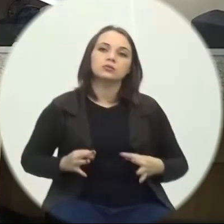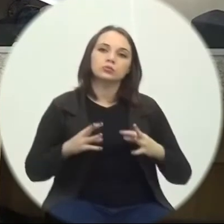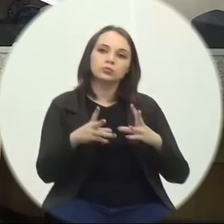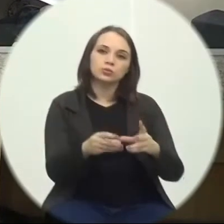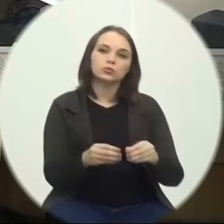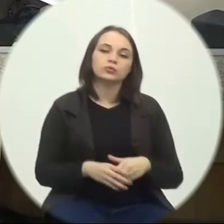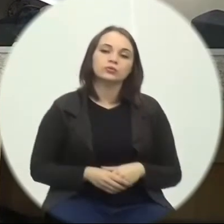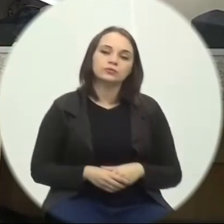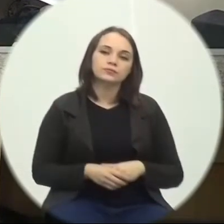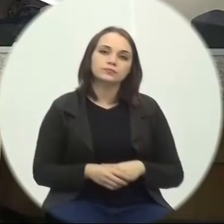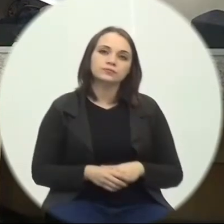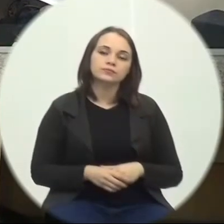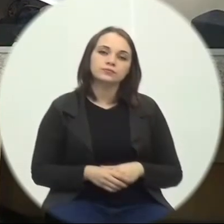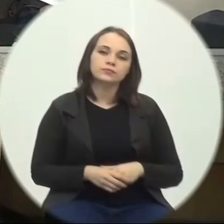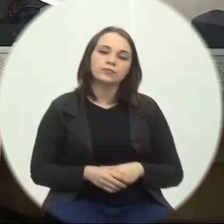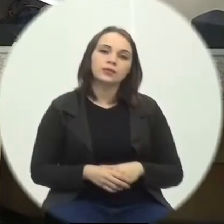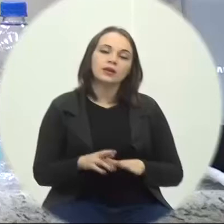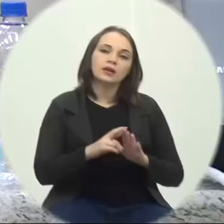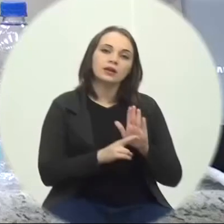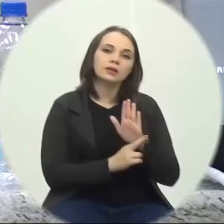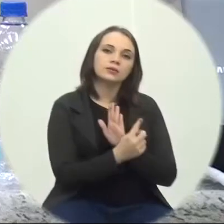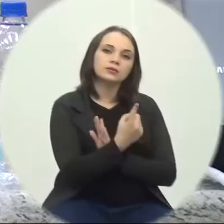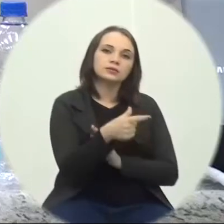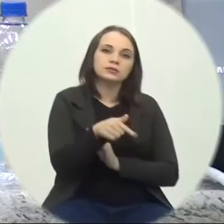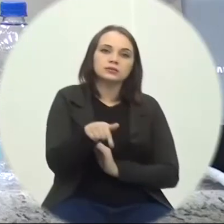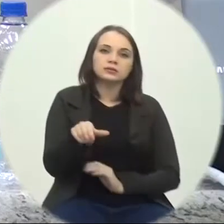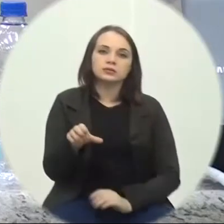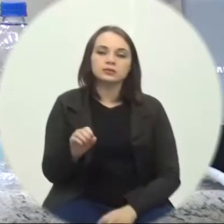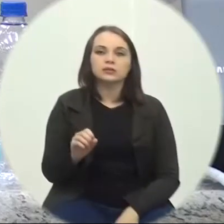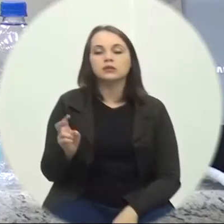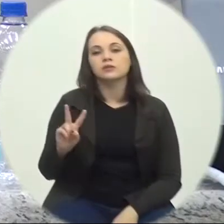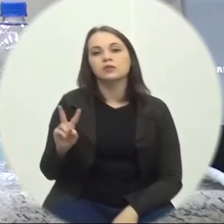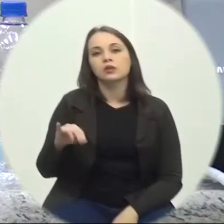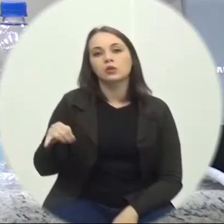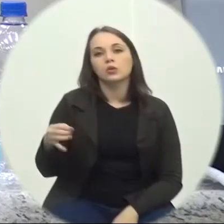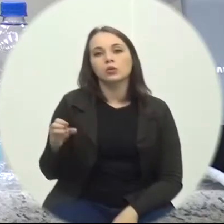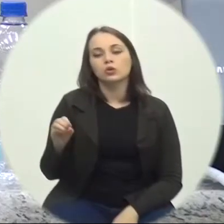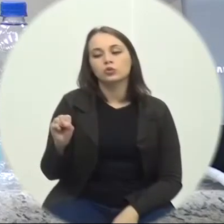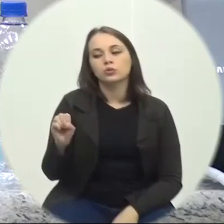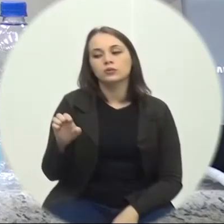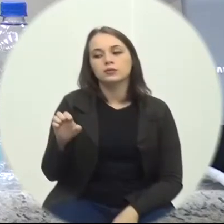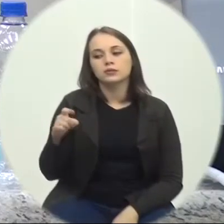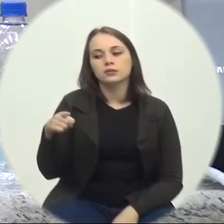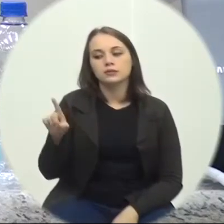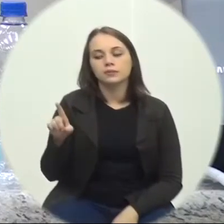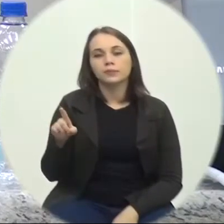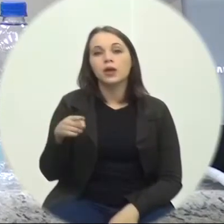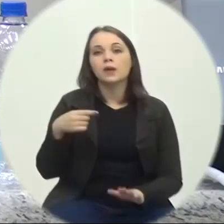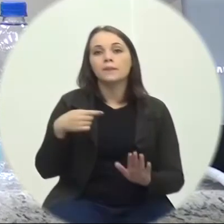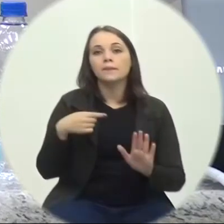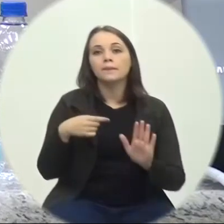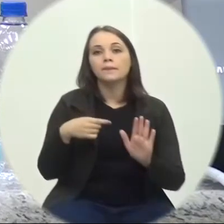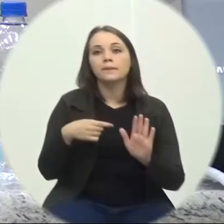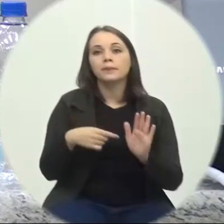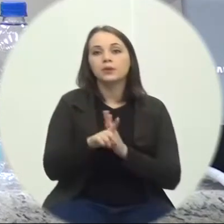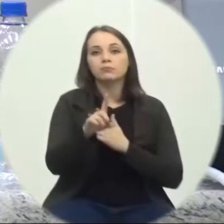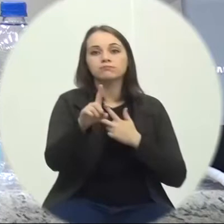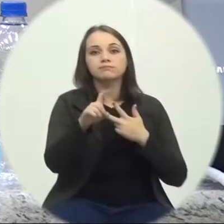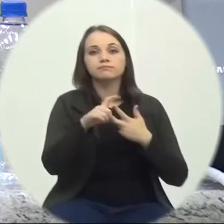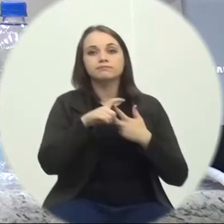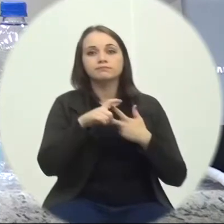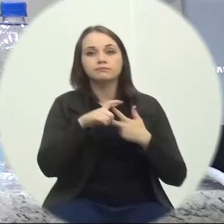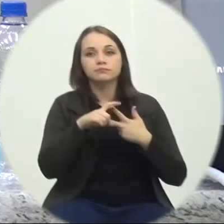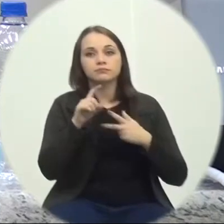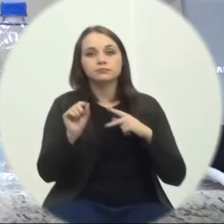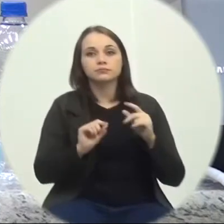Requerimento 170-2021 Autor Vereador José Paulo Ferrarese Envio de expediente Ao chefe Do Poder